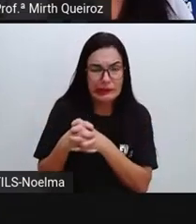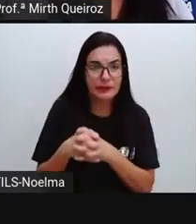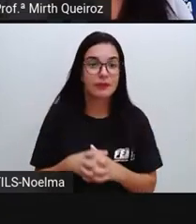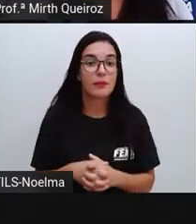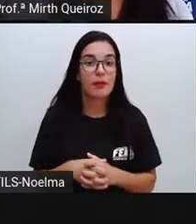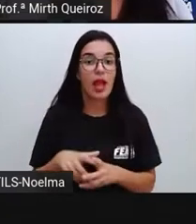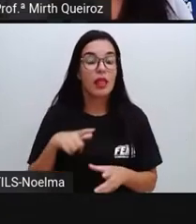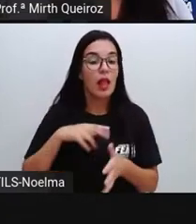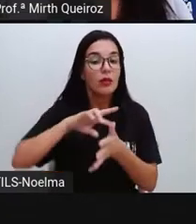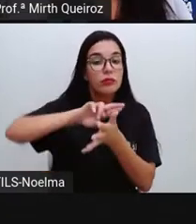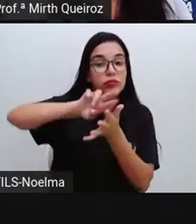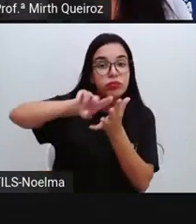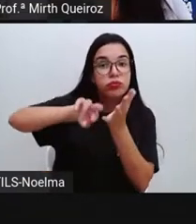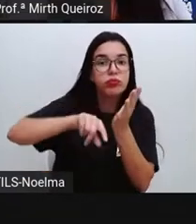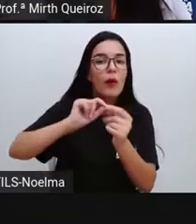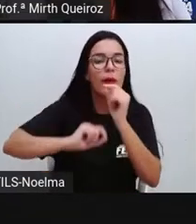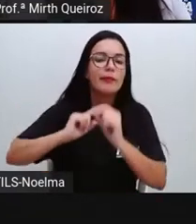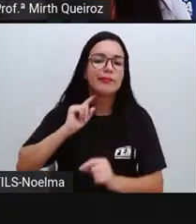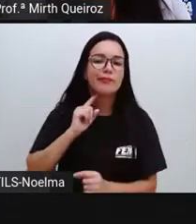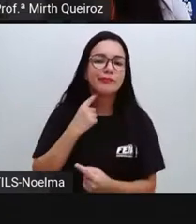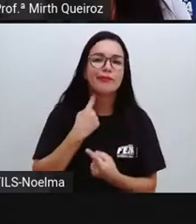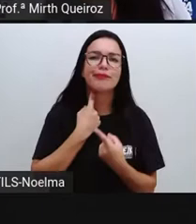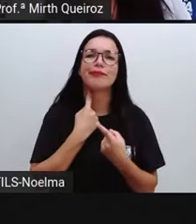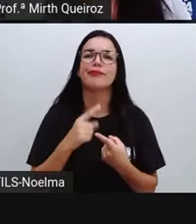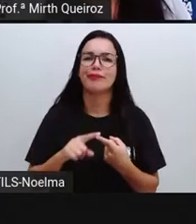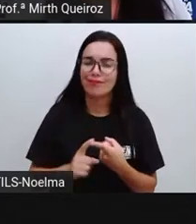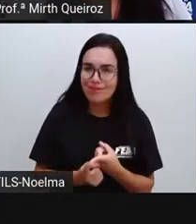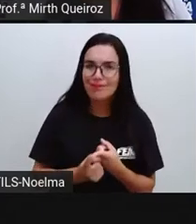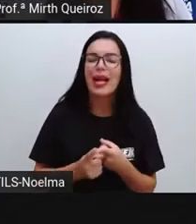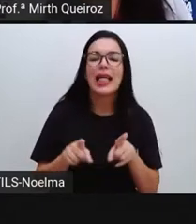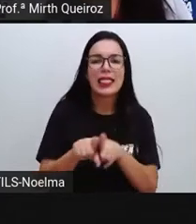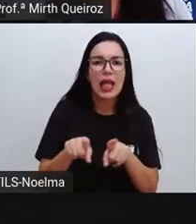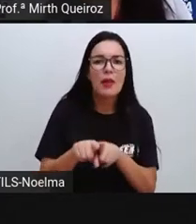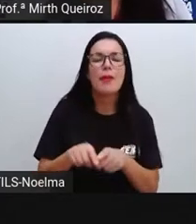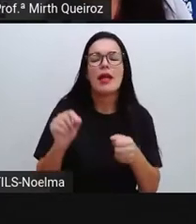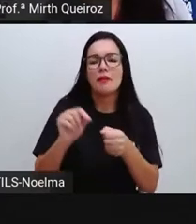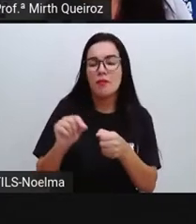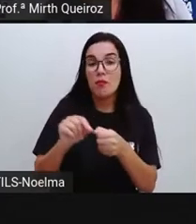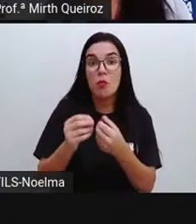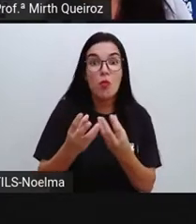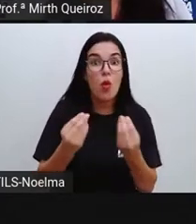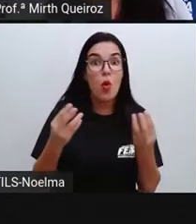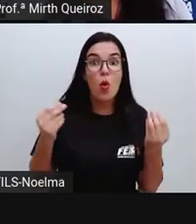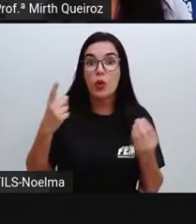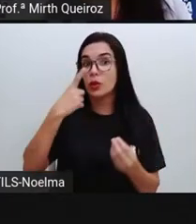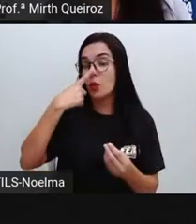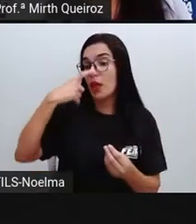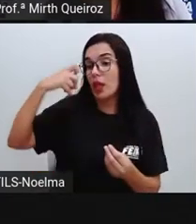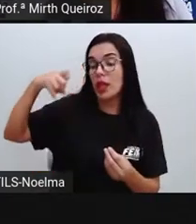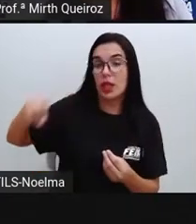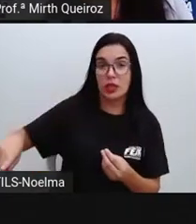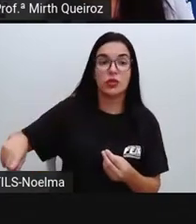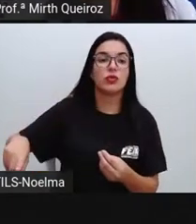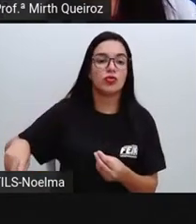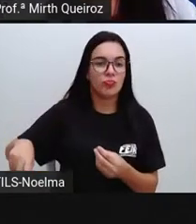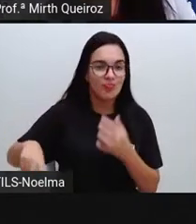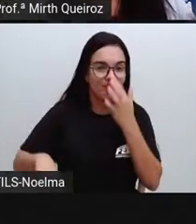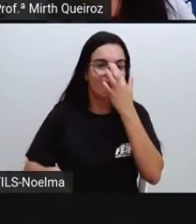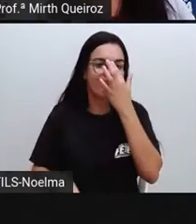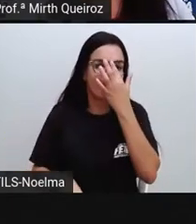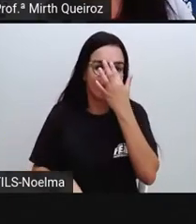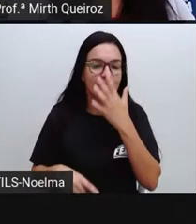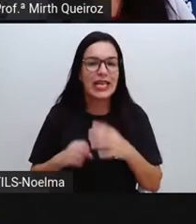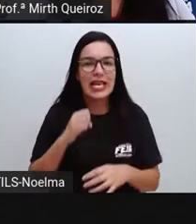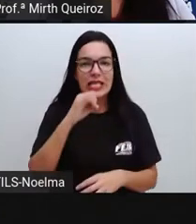Os diversos tipos de poluição também são problemas aí que as cidades elas vêm enfrentando, né? Porque se